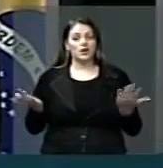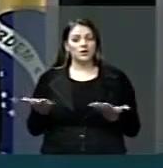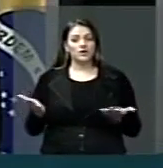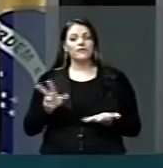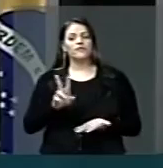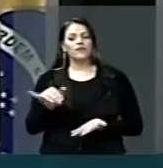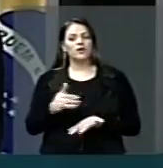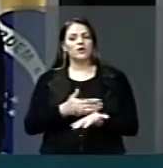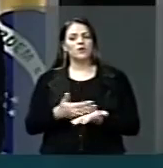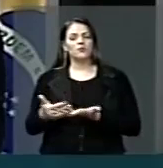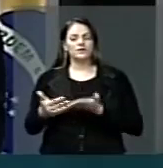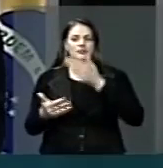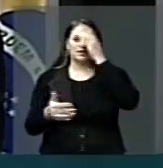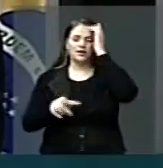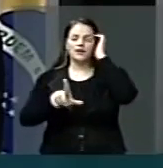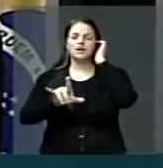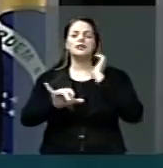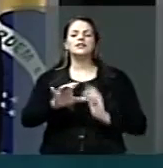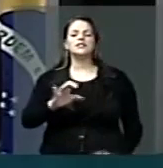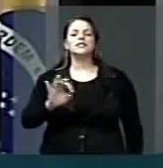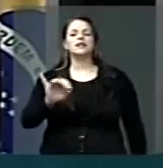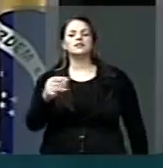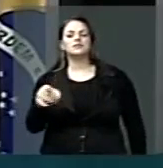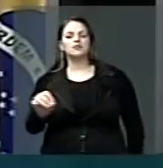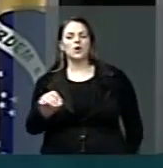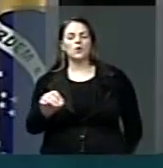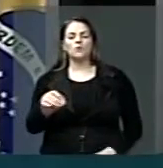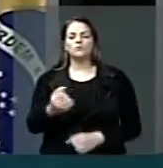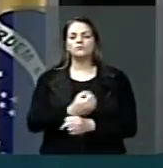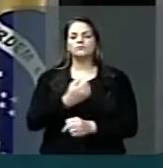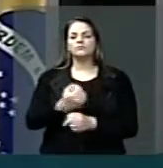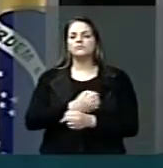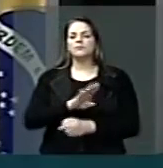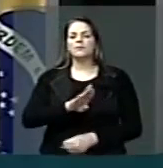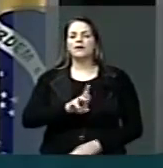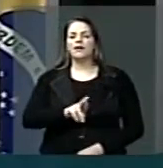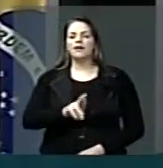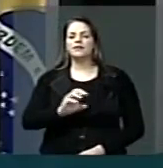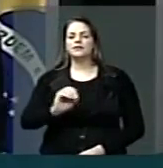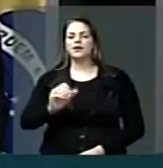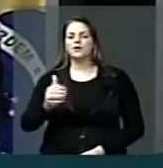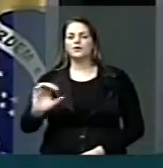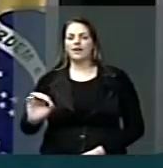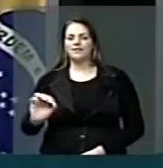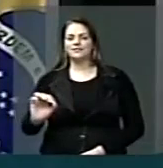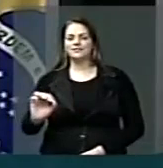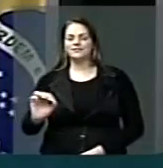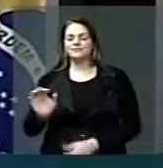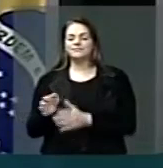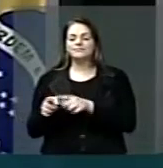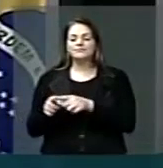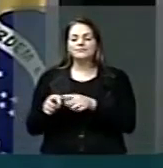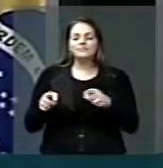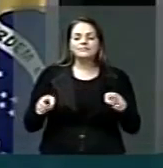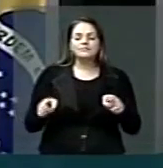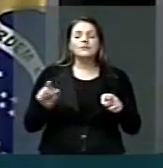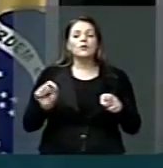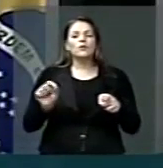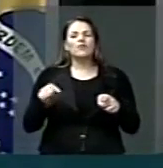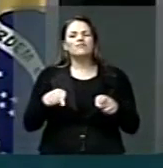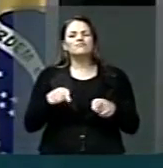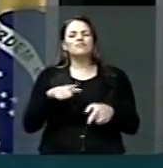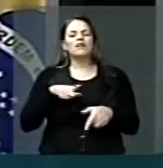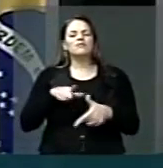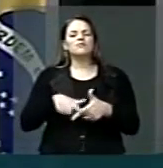a licitar a obra da BR-010, o trecho que é exatamente um colapso